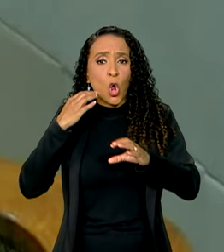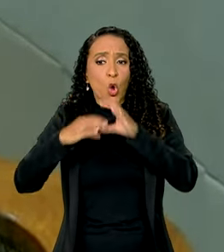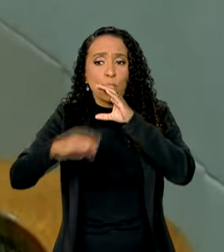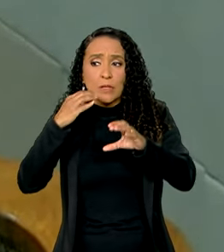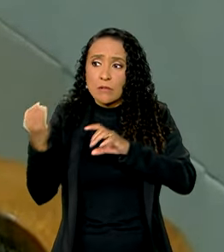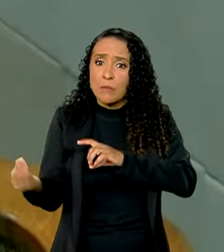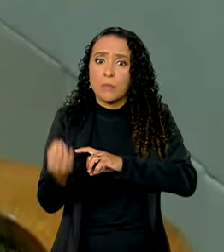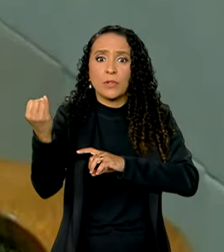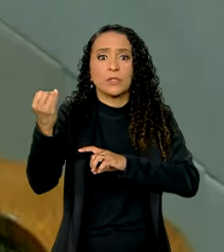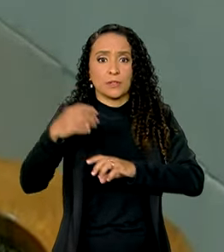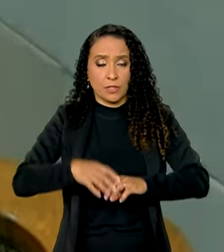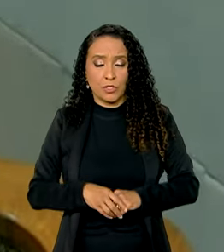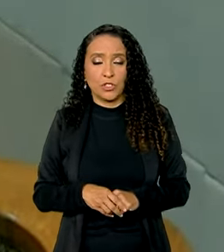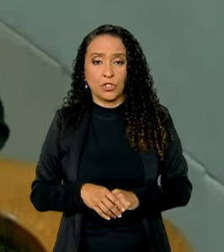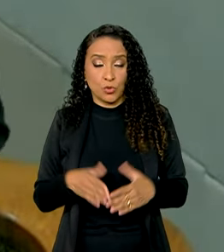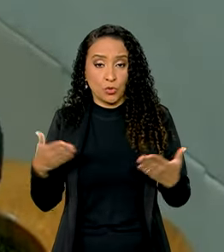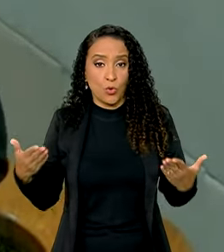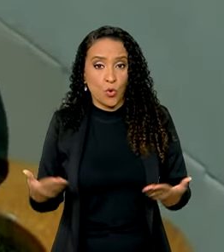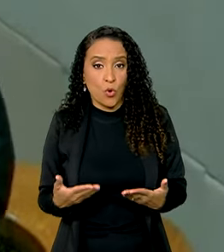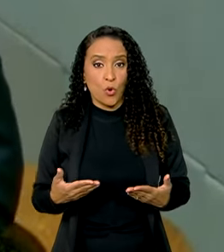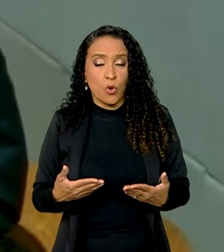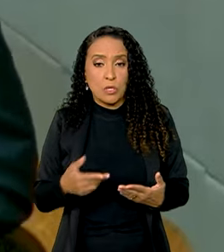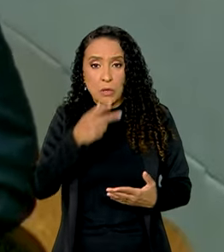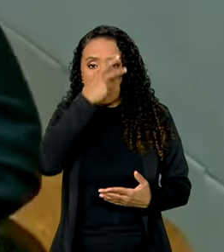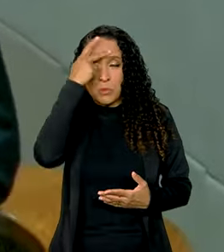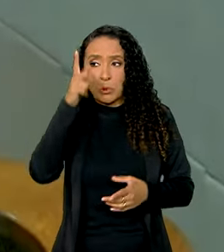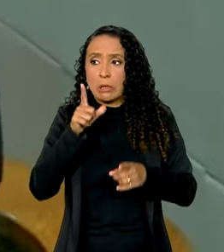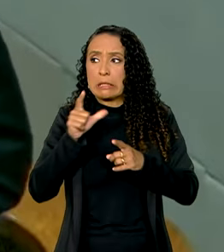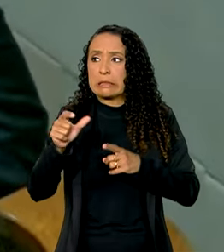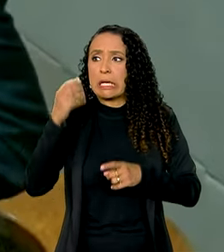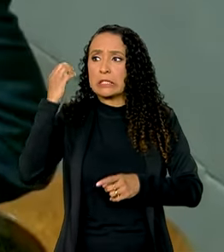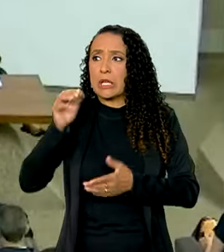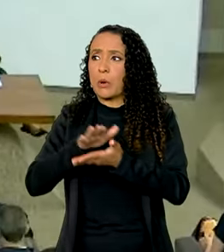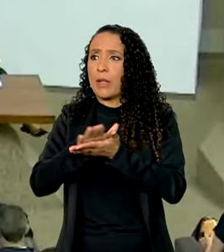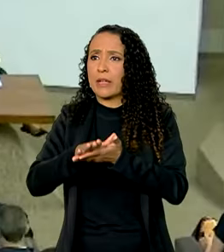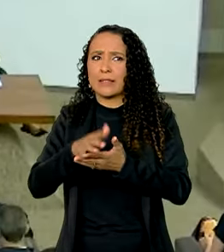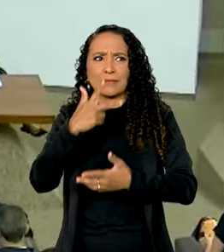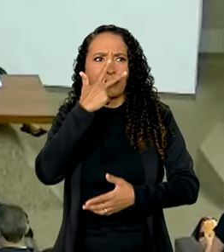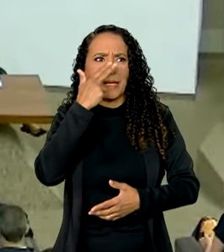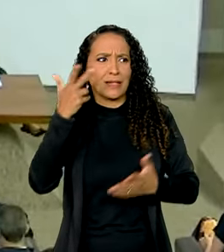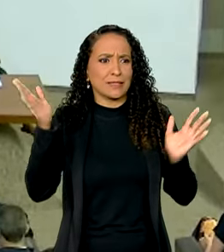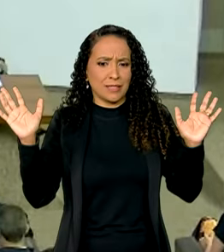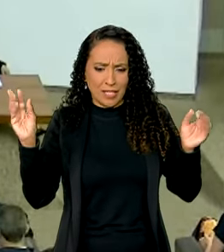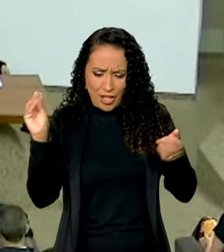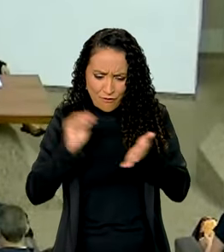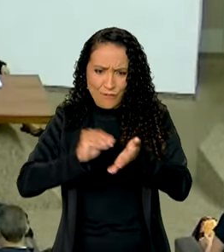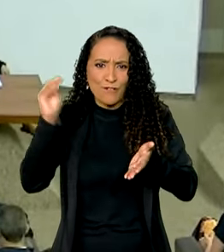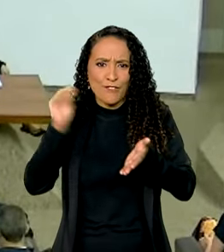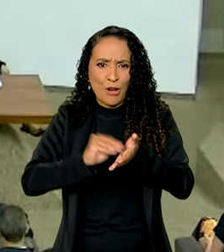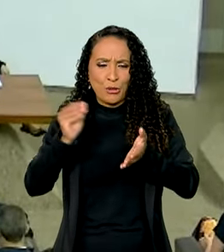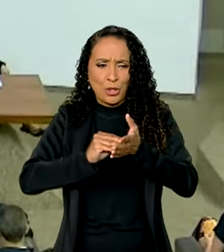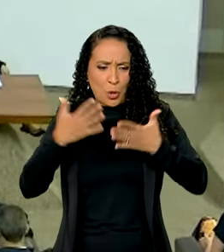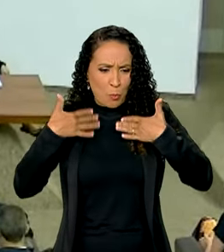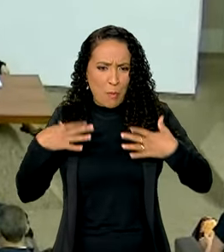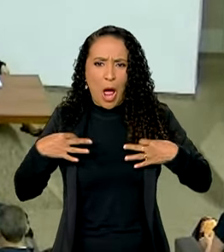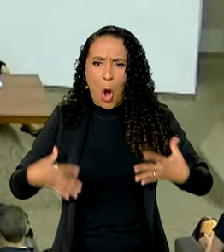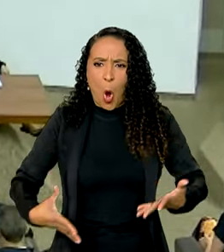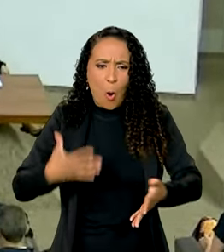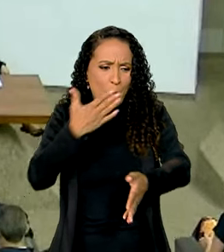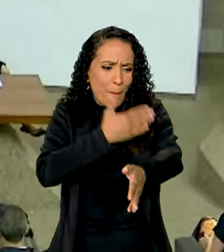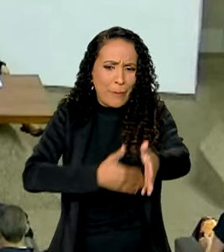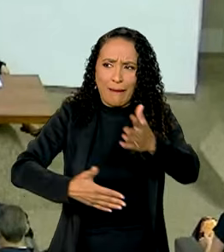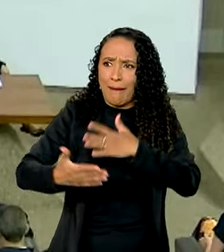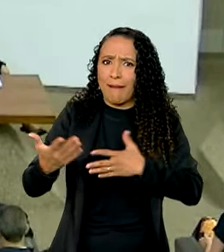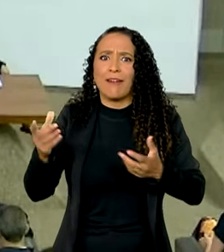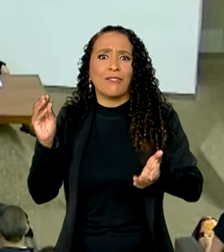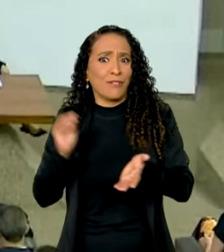importantíssimo. Hoje, quem sai sem celular parece que saiu sem uma parte de sua roupa, ou sem um braço, sem